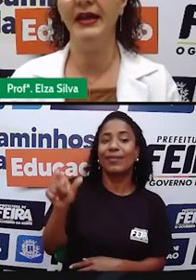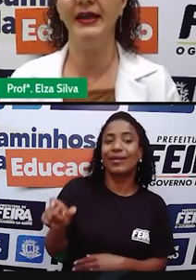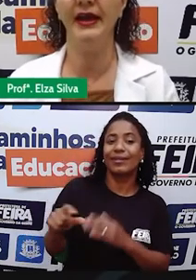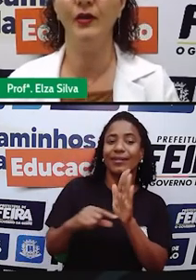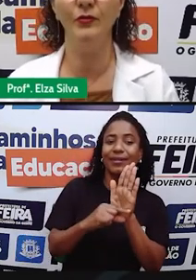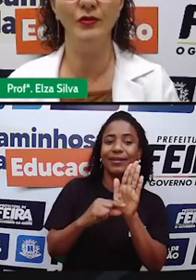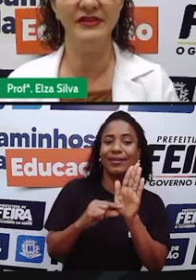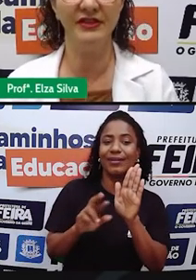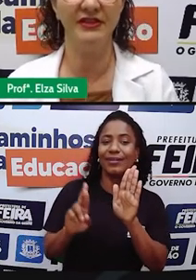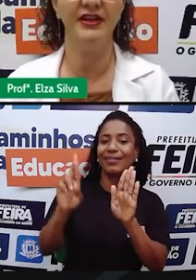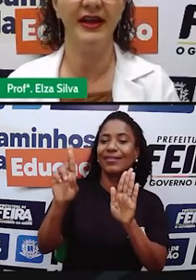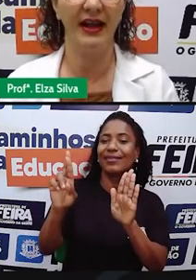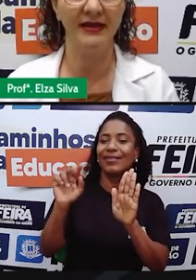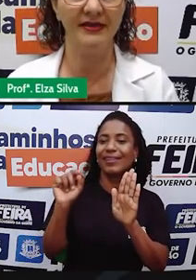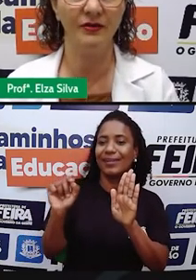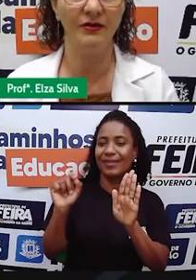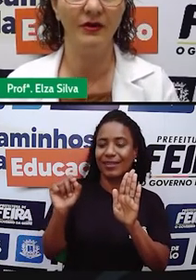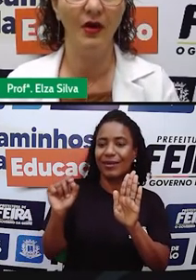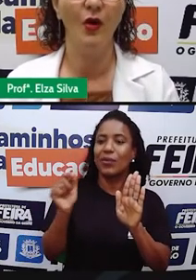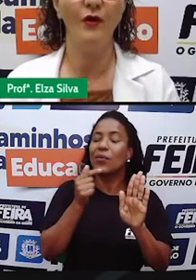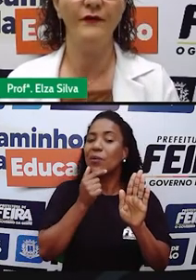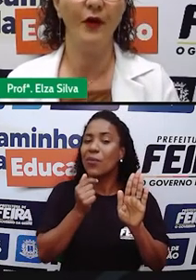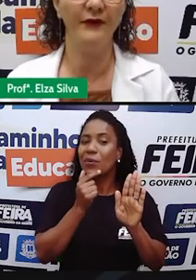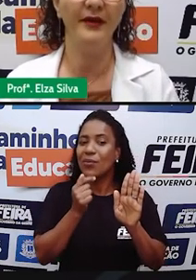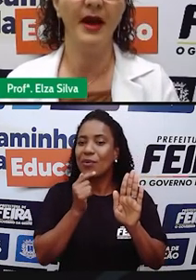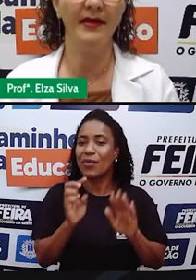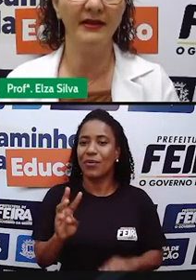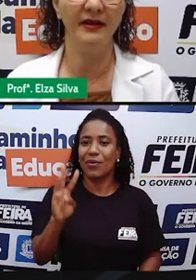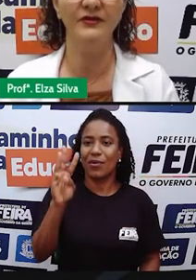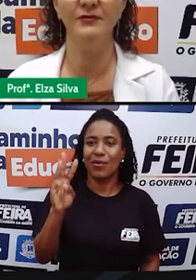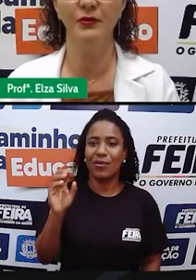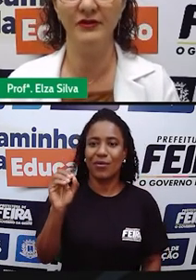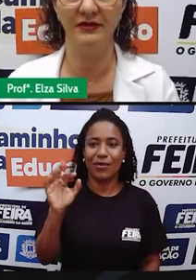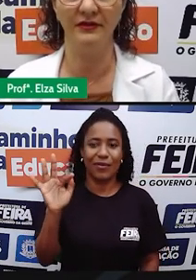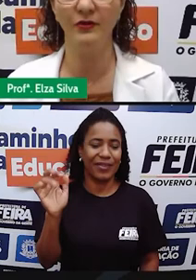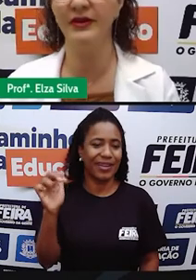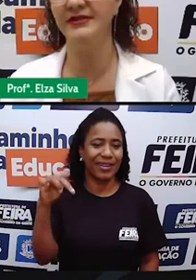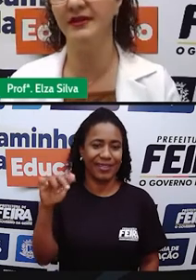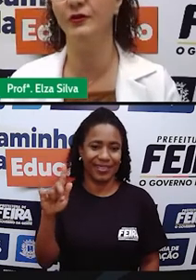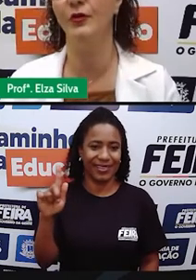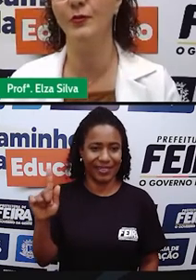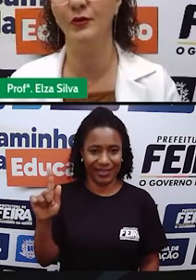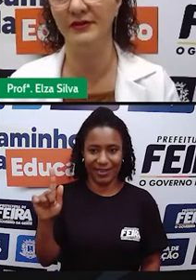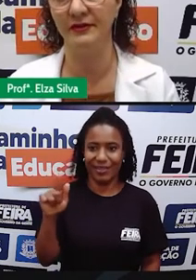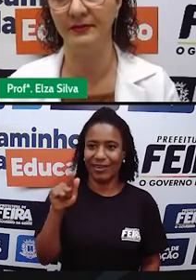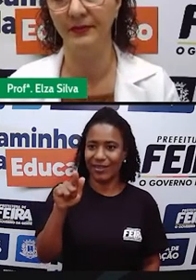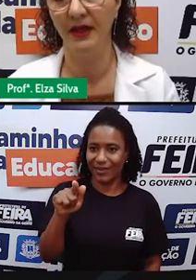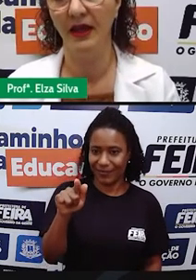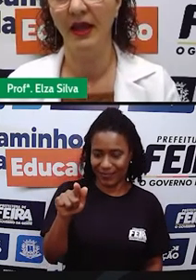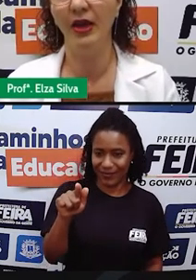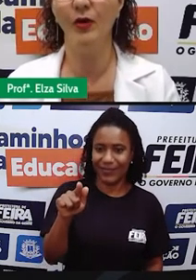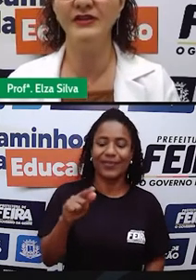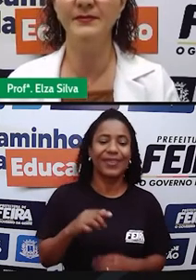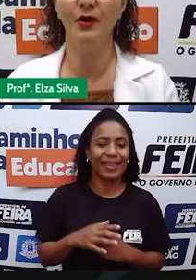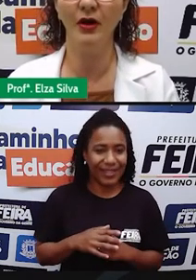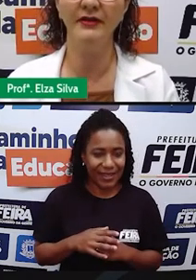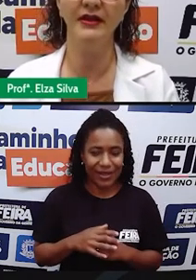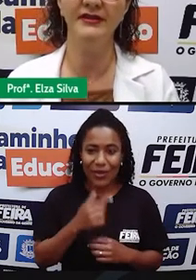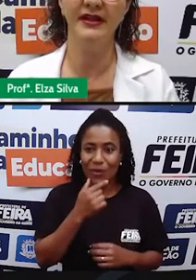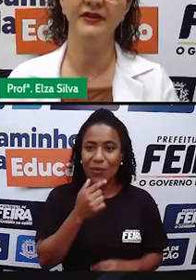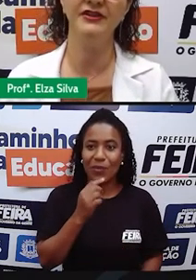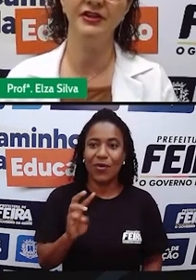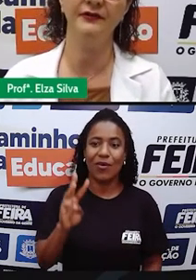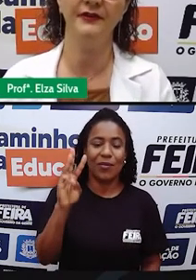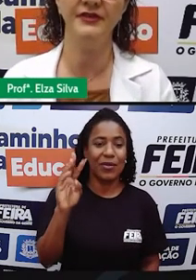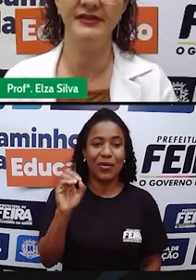ele é um musicista clássico, o Wolfgang Amadeus Moser, conhecido como Moser. He was born